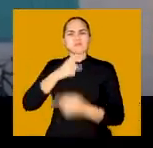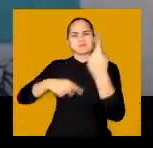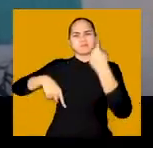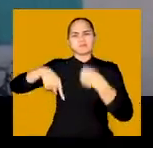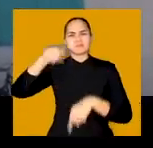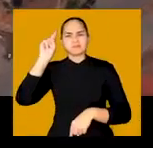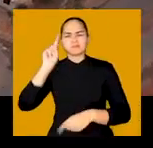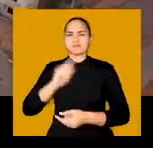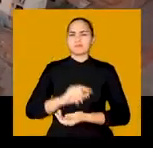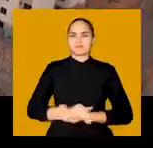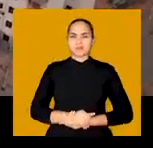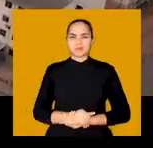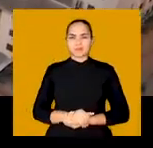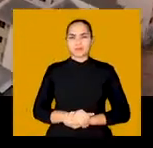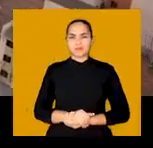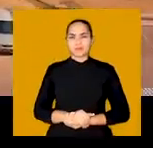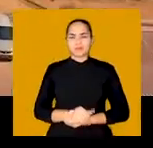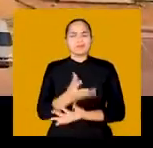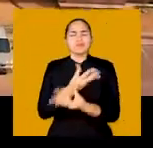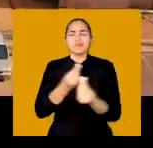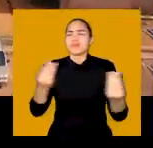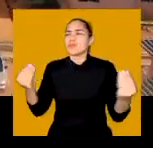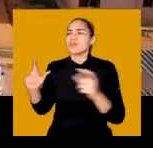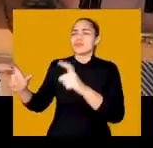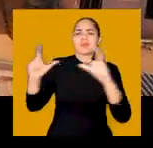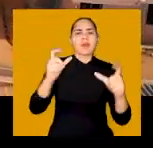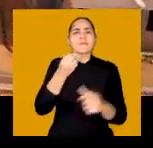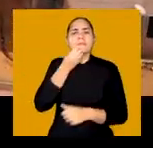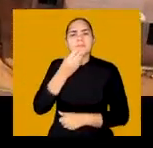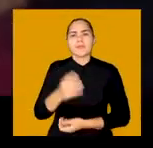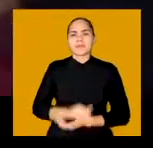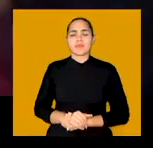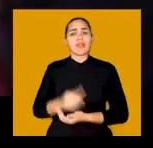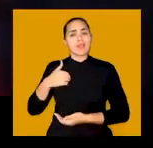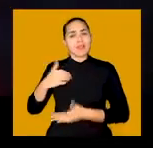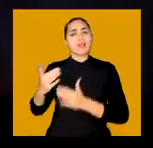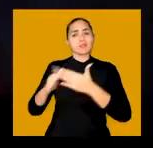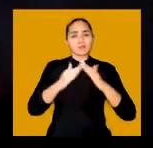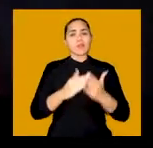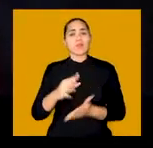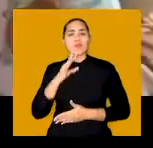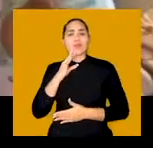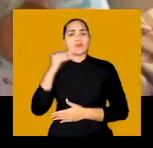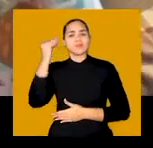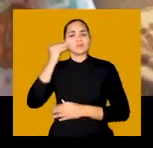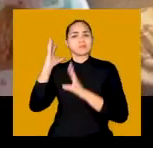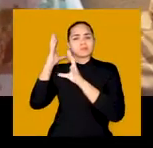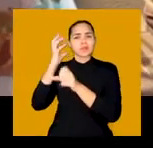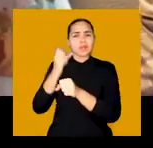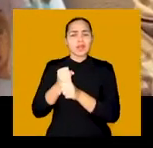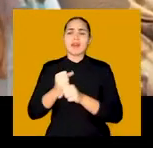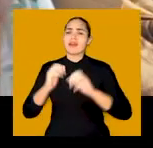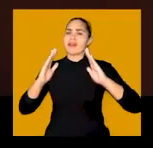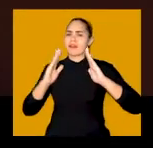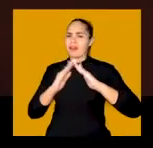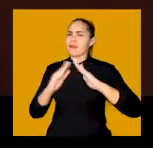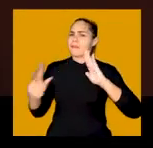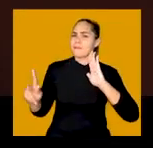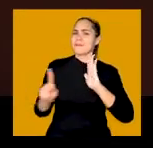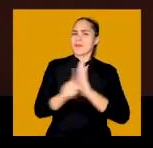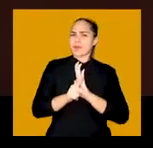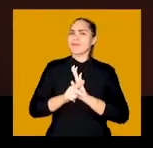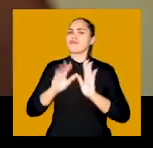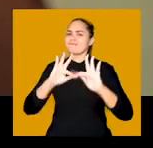Lagoa do Urubu e em muitas, muitas outras regiões. Eu vim da periferia e sei a diferença que uma casa própria